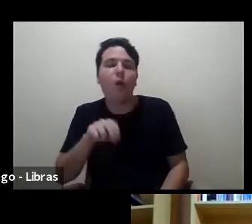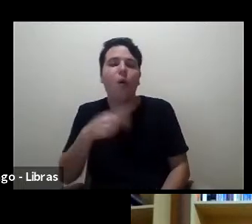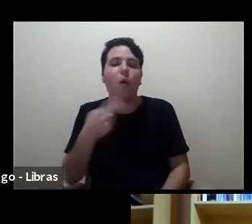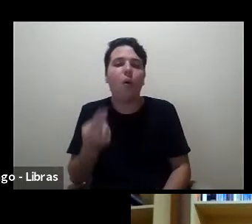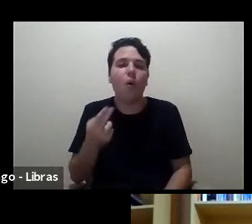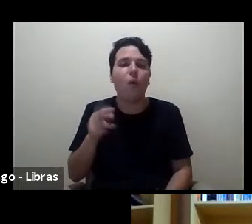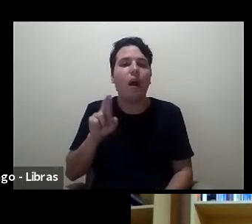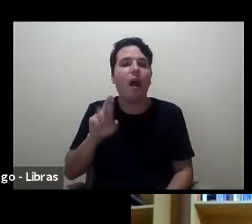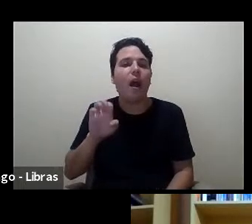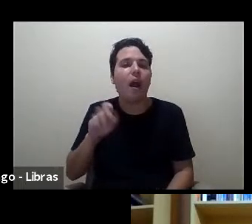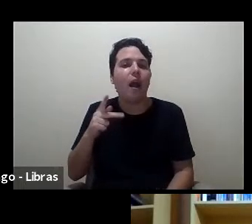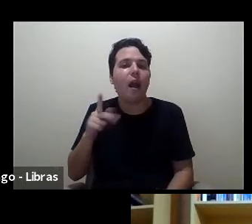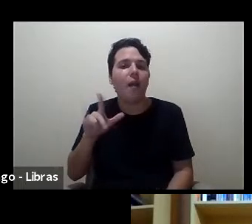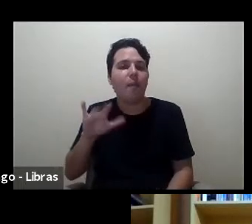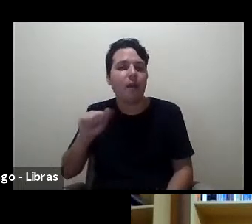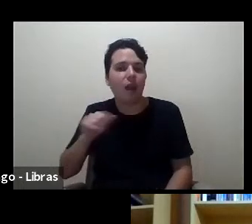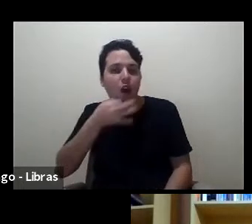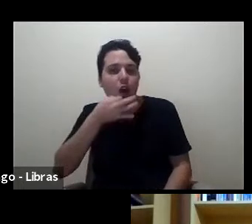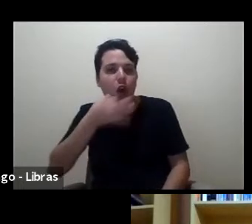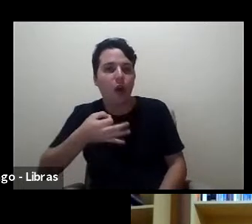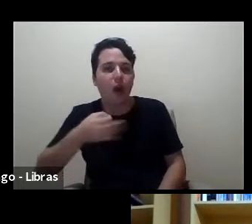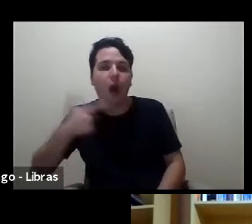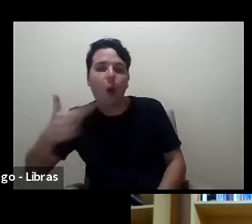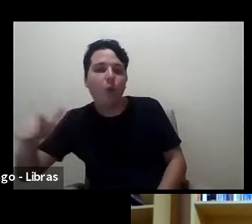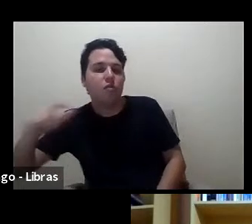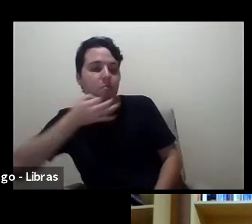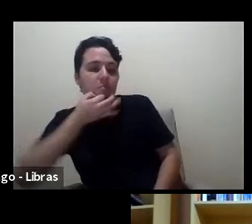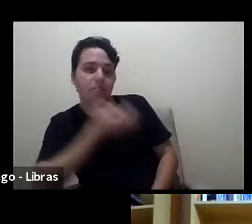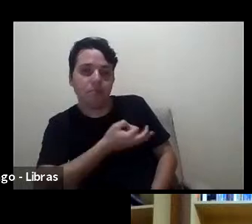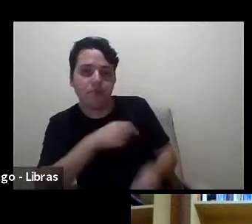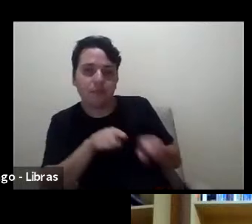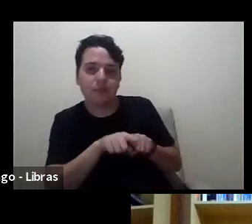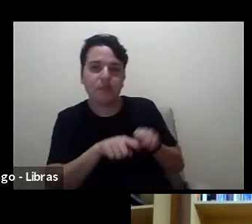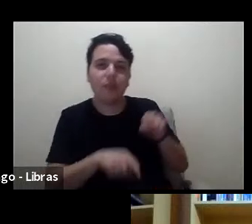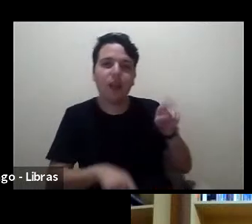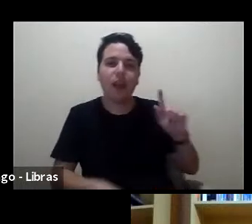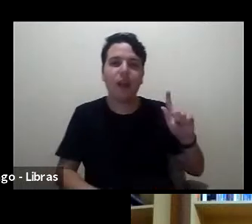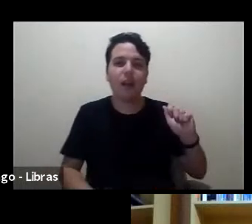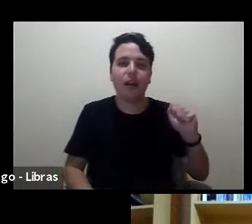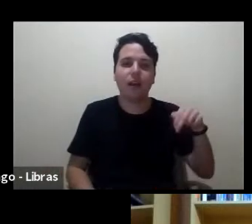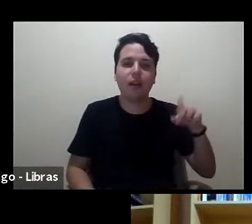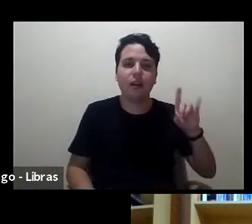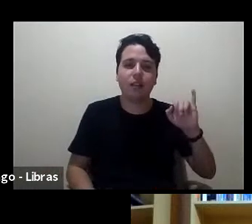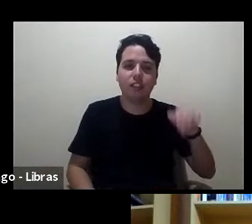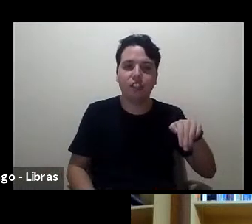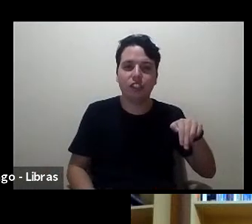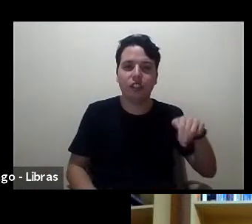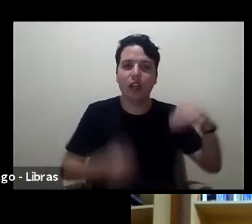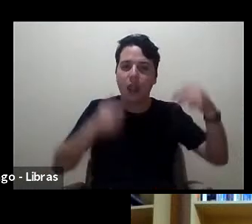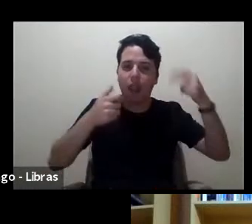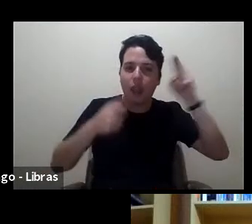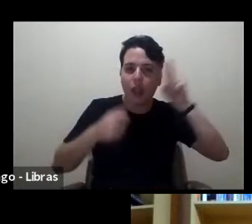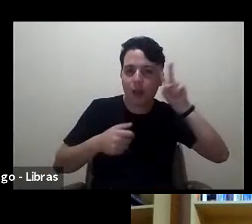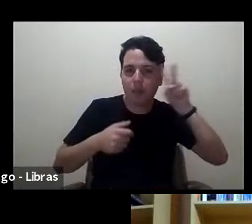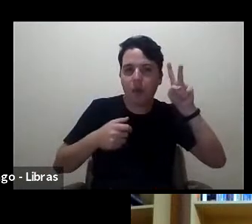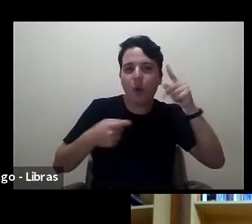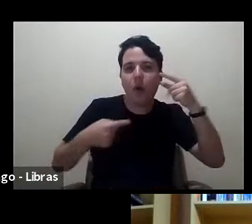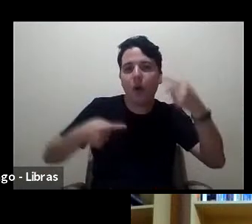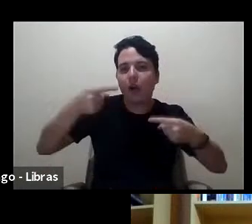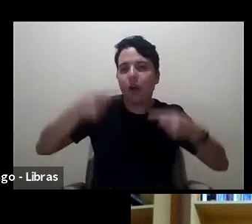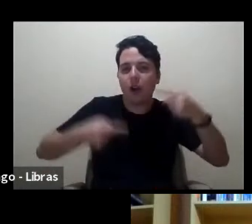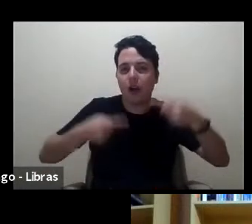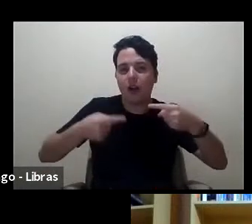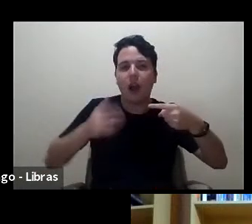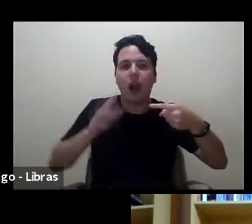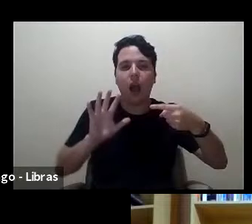né aí o Gandinho até lembrou um debate né que se prolongou